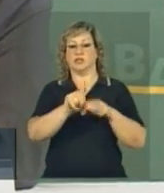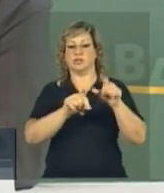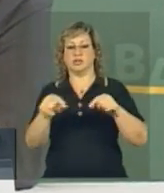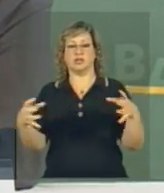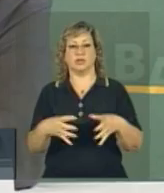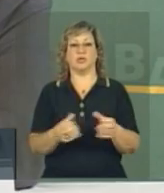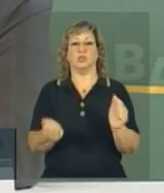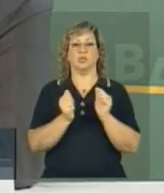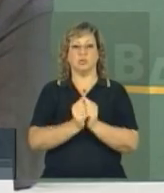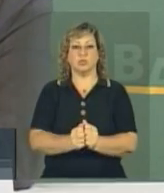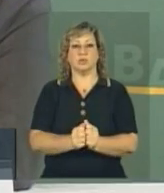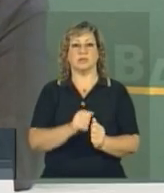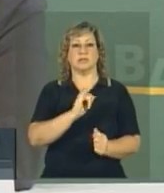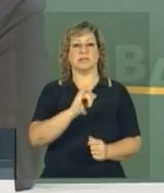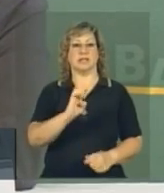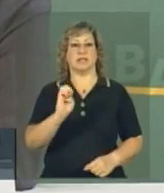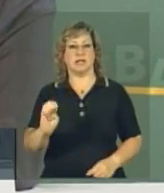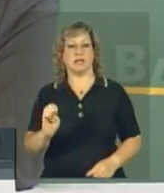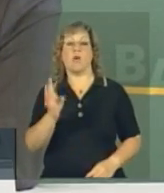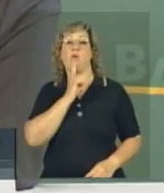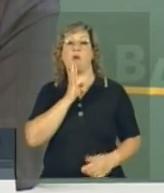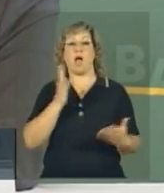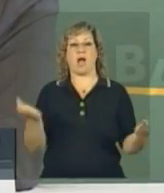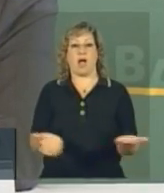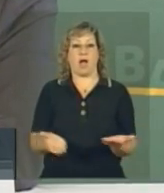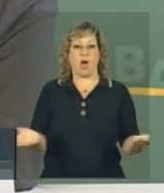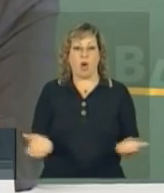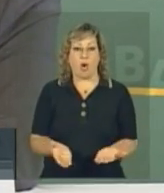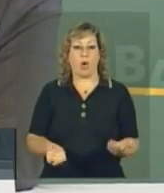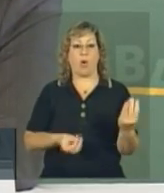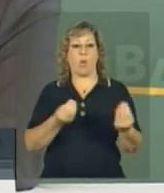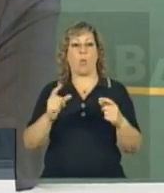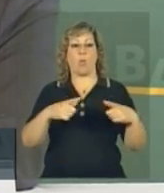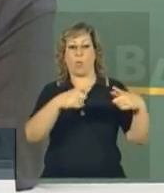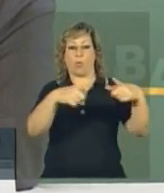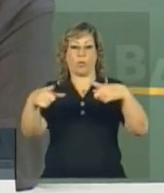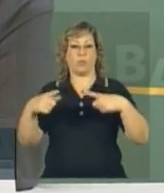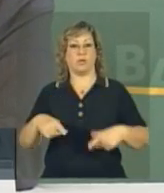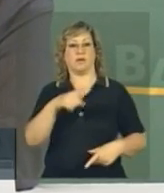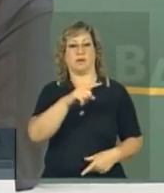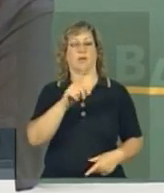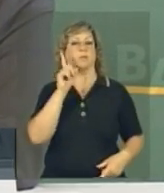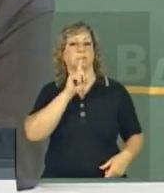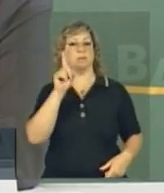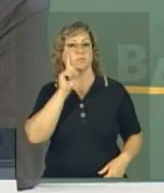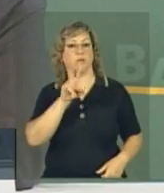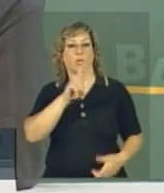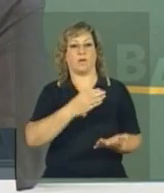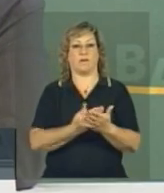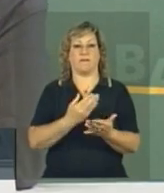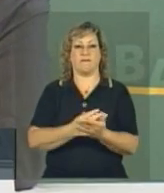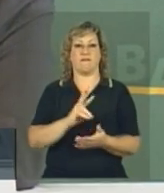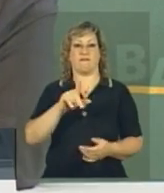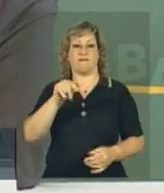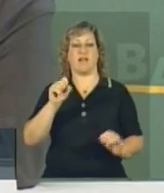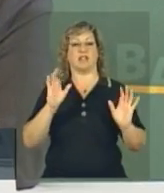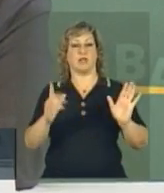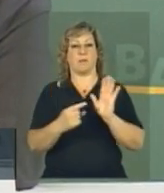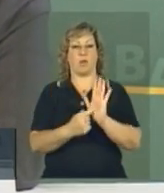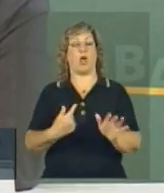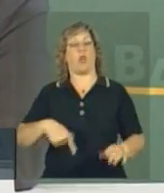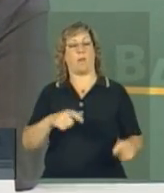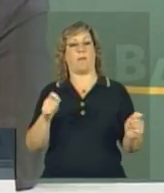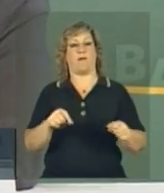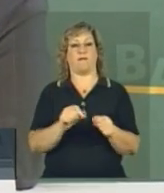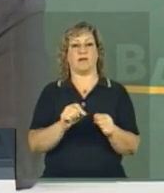e junto com o IE, conhecendo agora o mapa das universidades americanas, já com as vagas pré-indicadas, a gente pode